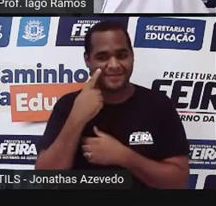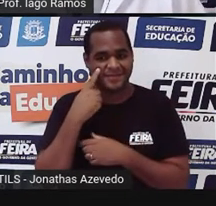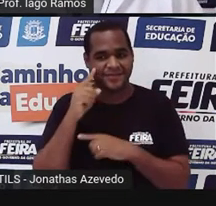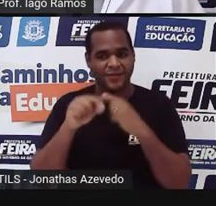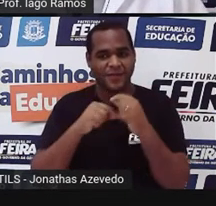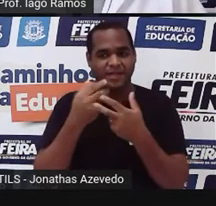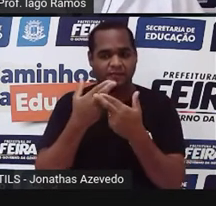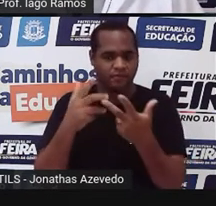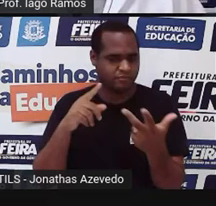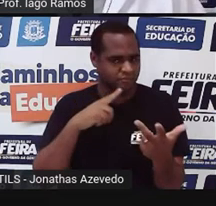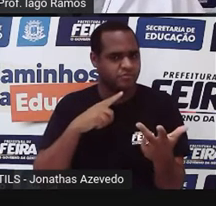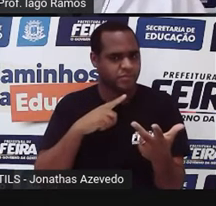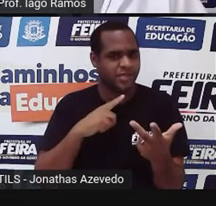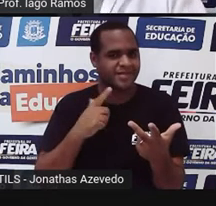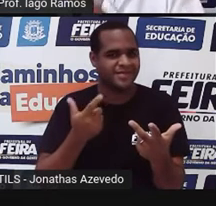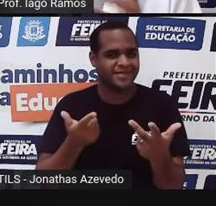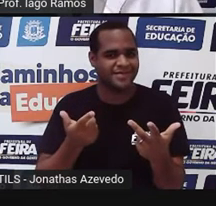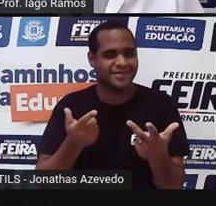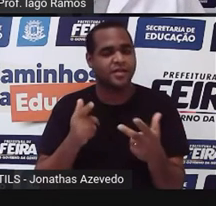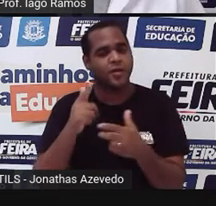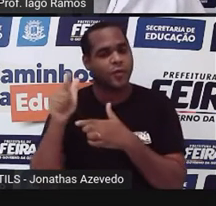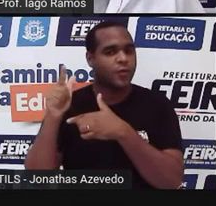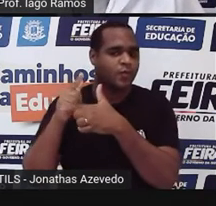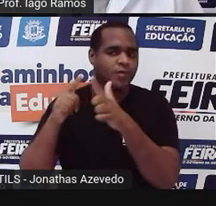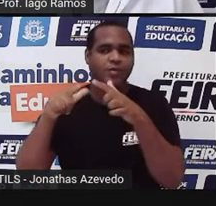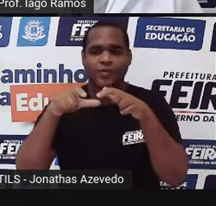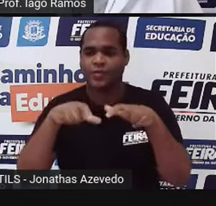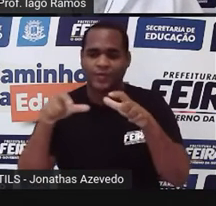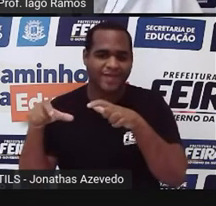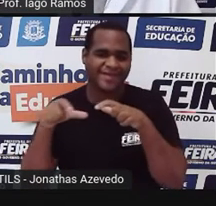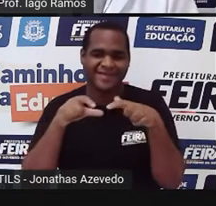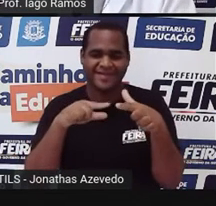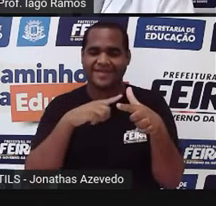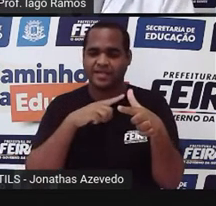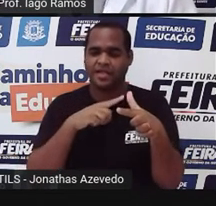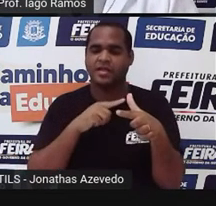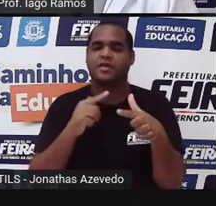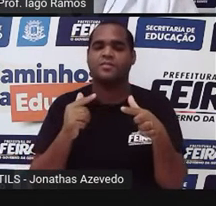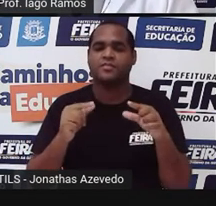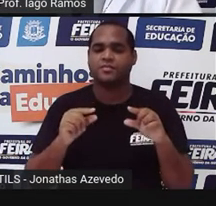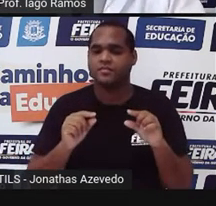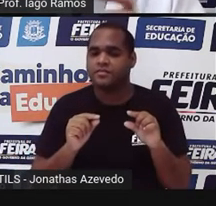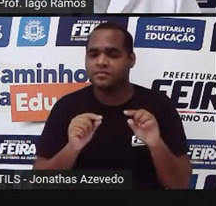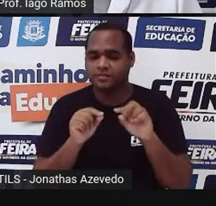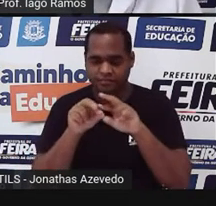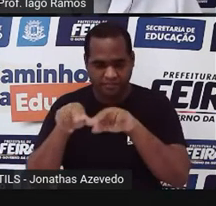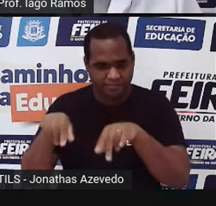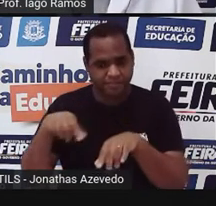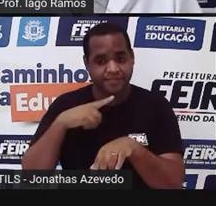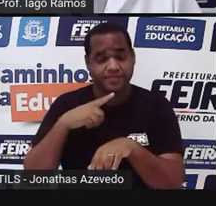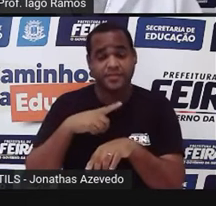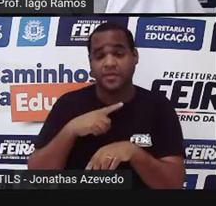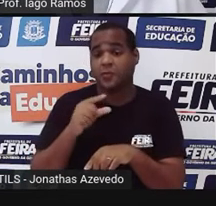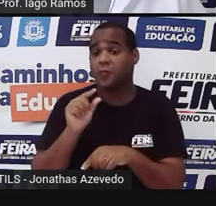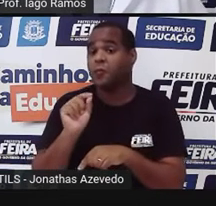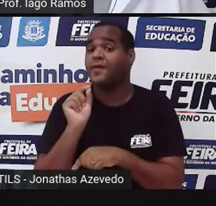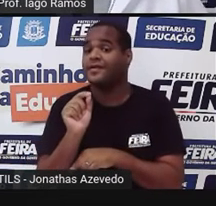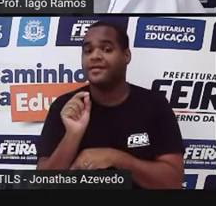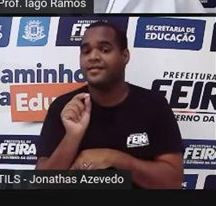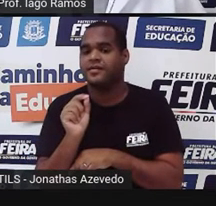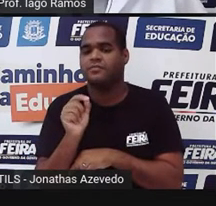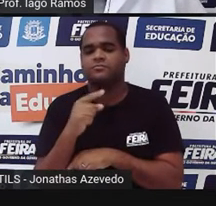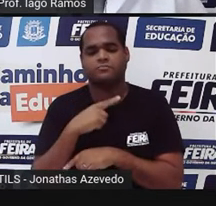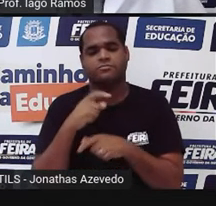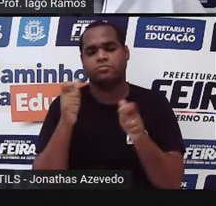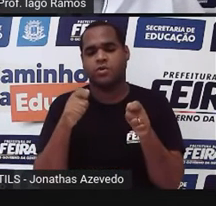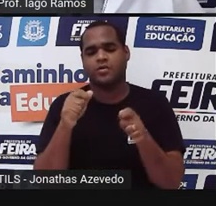situações, né? Outros lugares, outras, outros fatos que podem, que